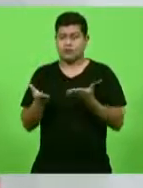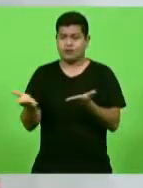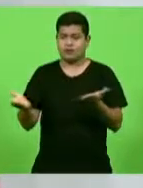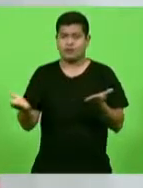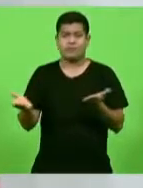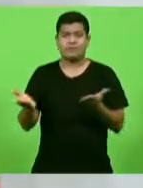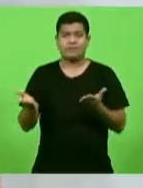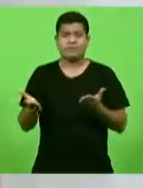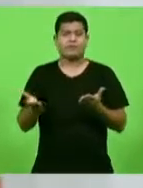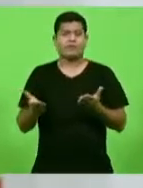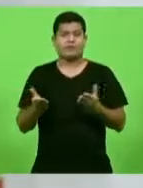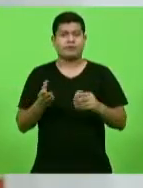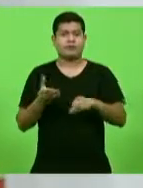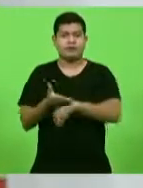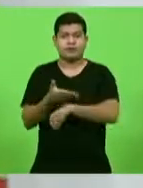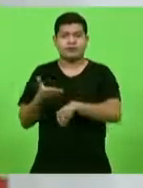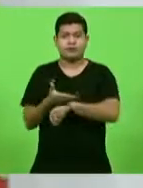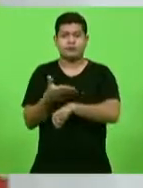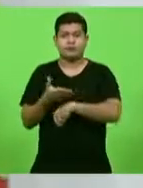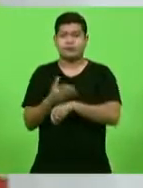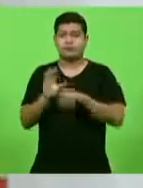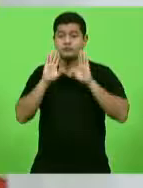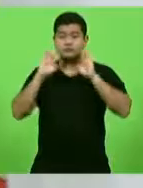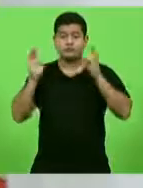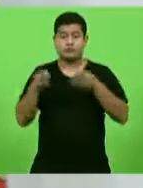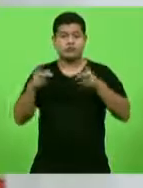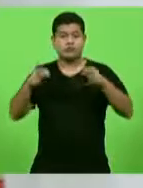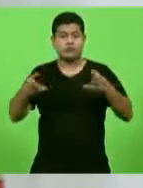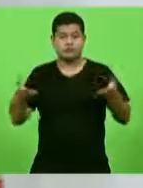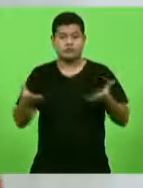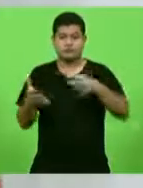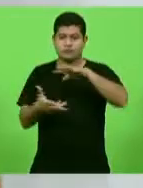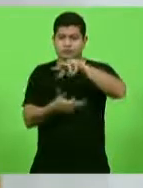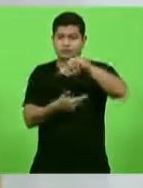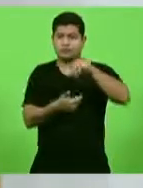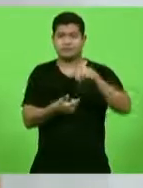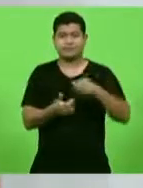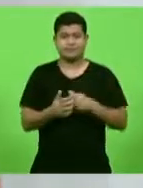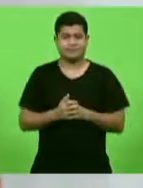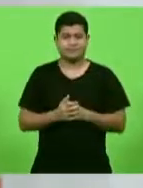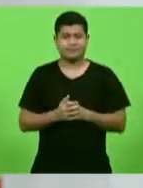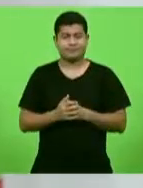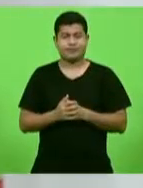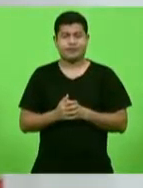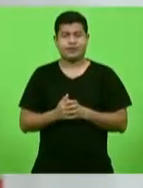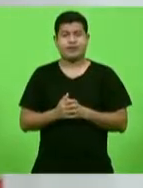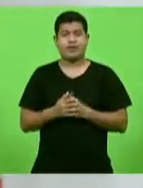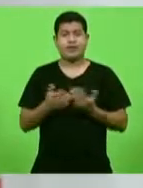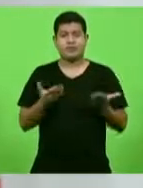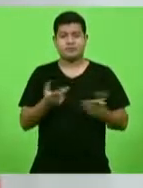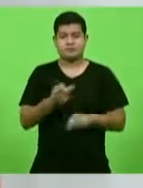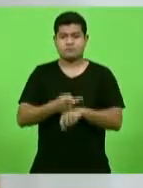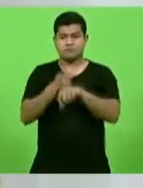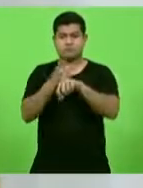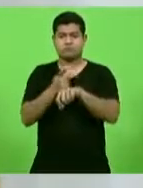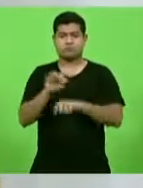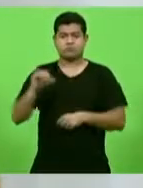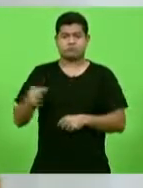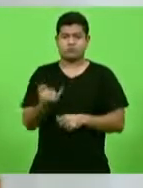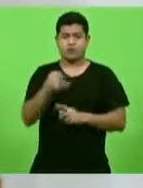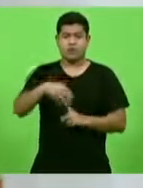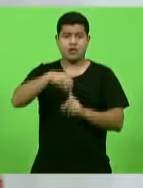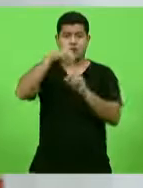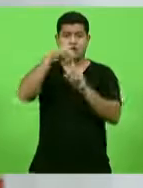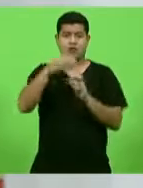globais, como esse Fórum da Juventude. premiações desse nível, oportunidades de destaque